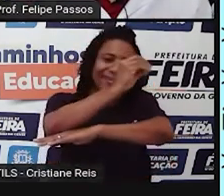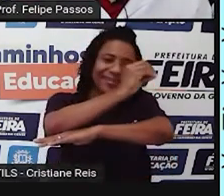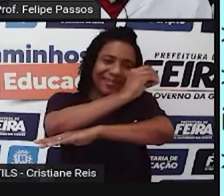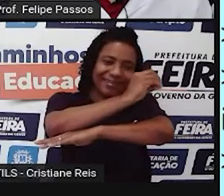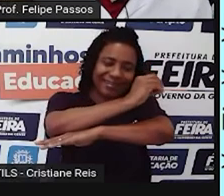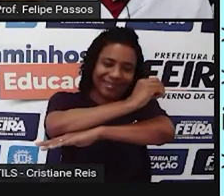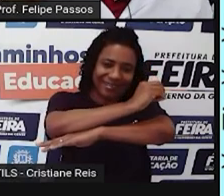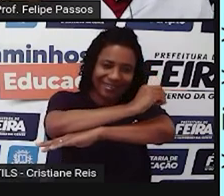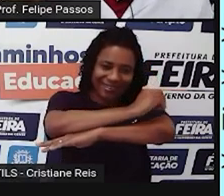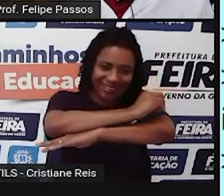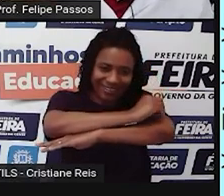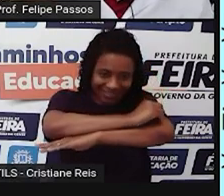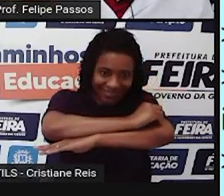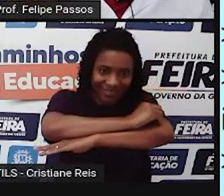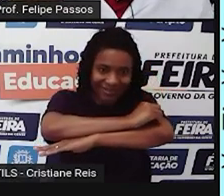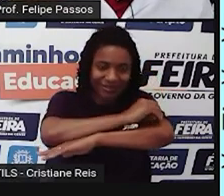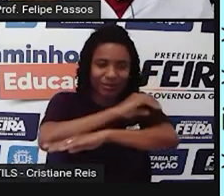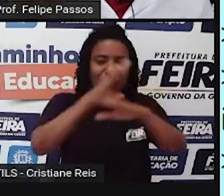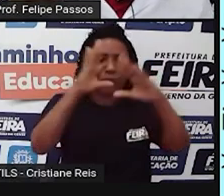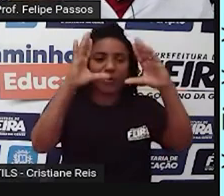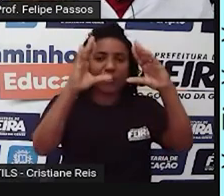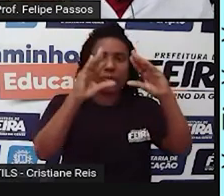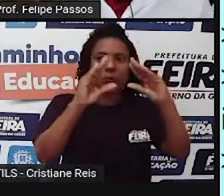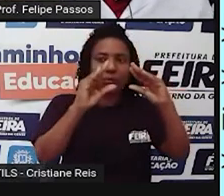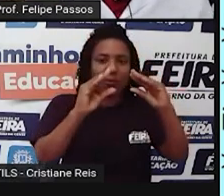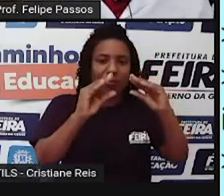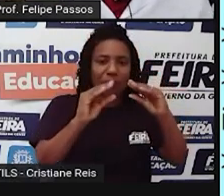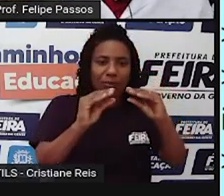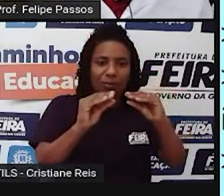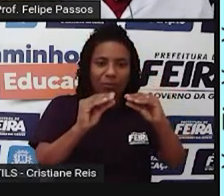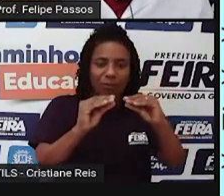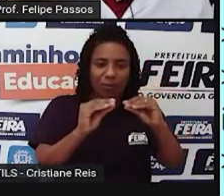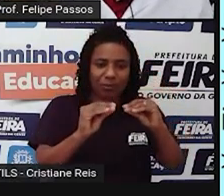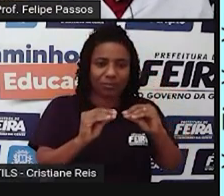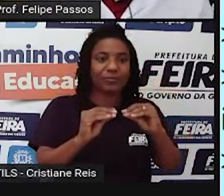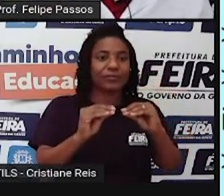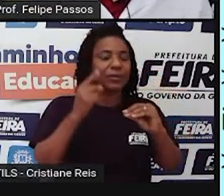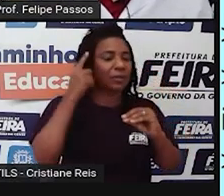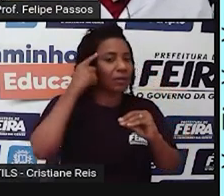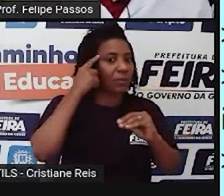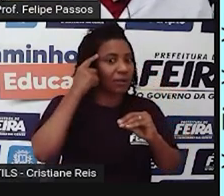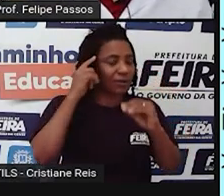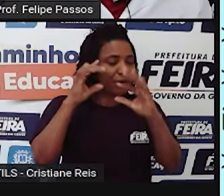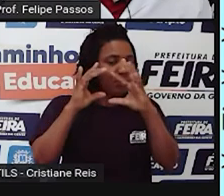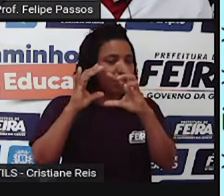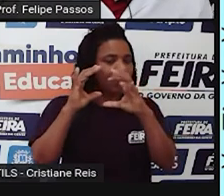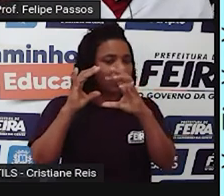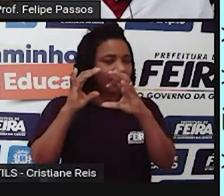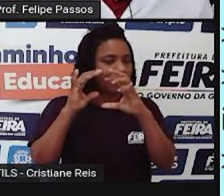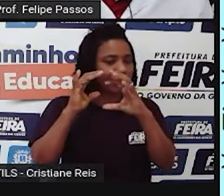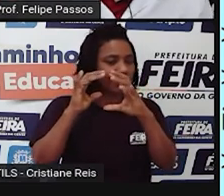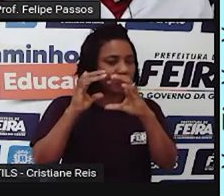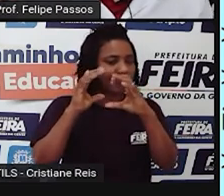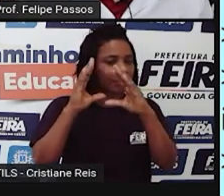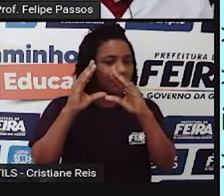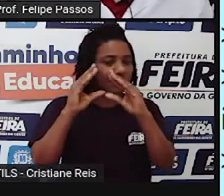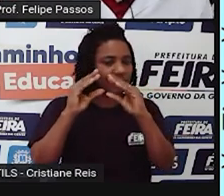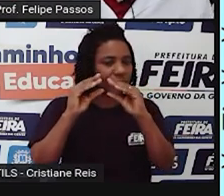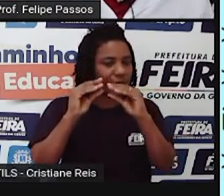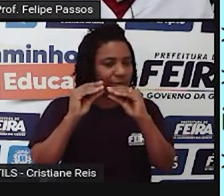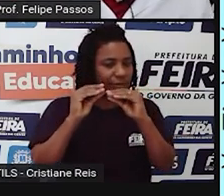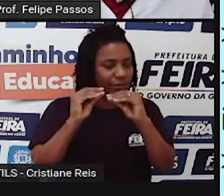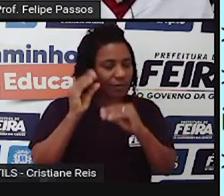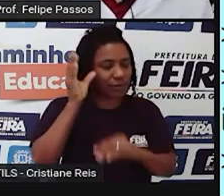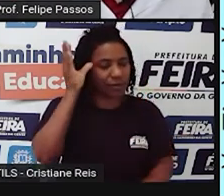fogueiras. Então o ser humano, ele foi condicionado a produzir esse hormônio do sono quando o escurece,